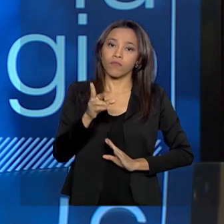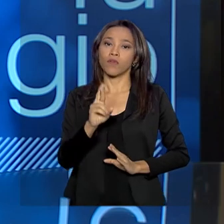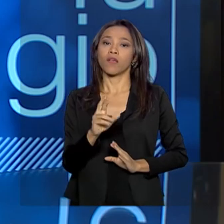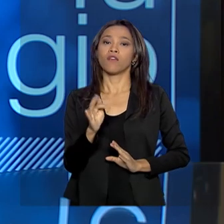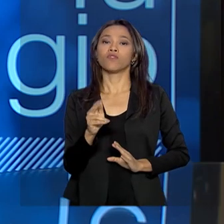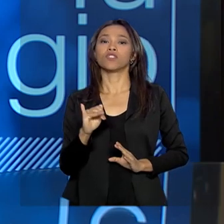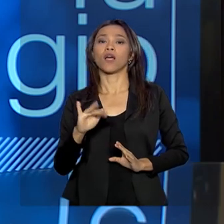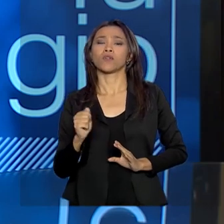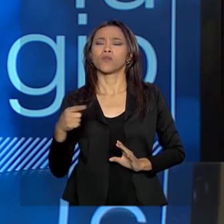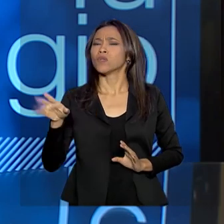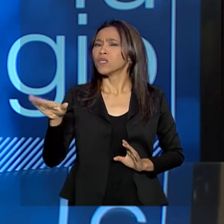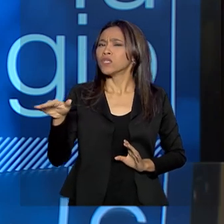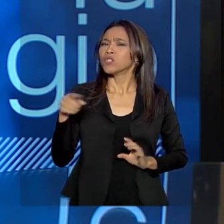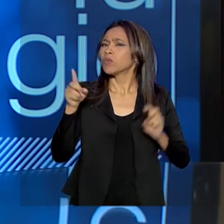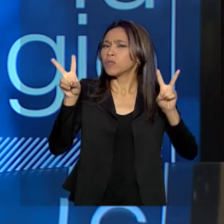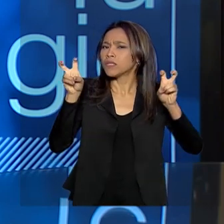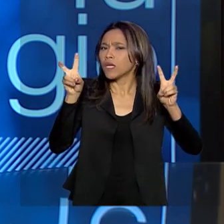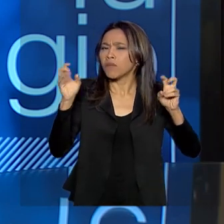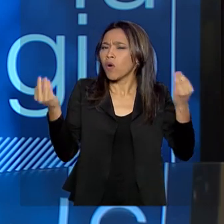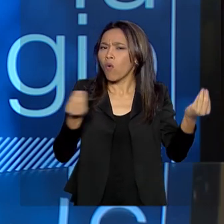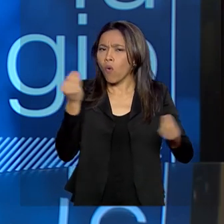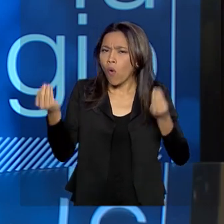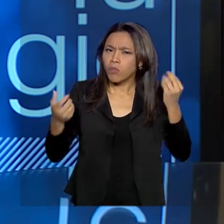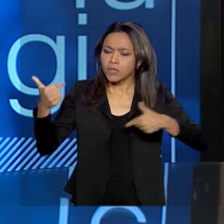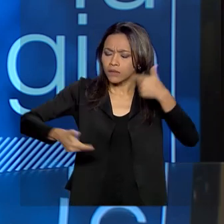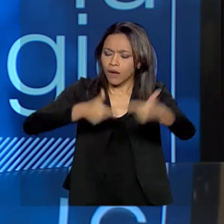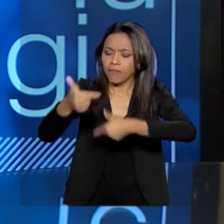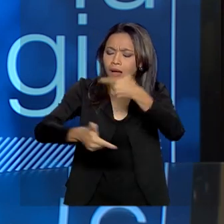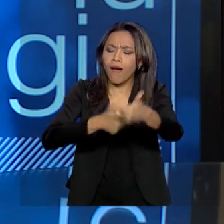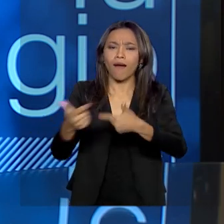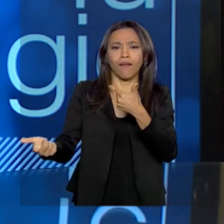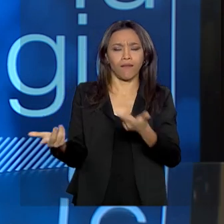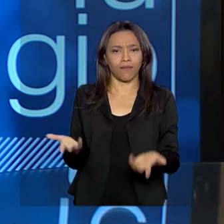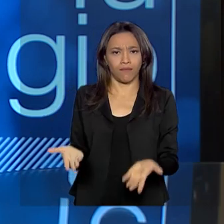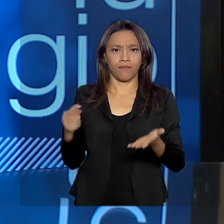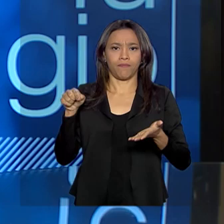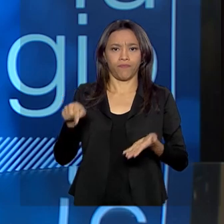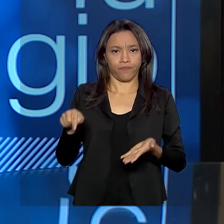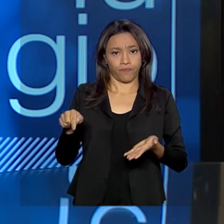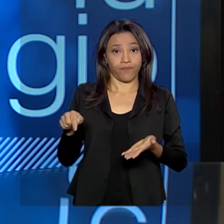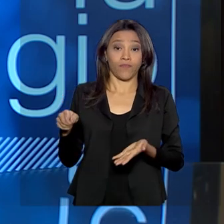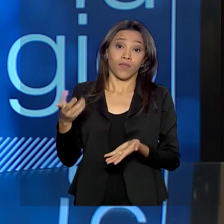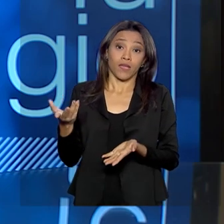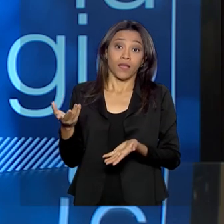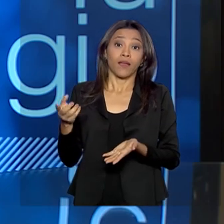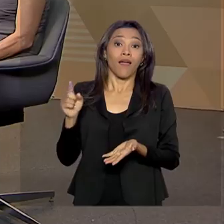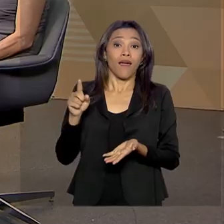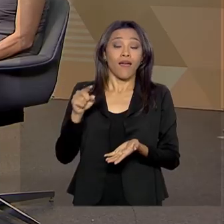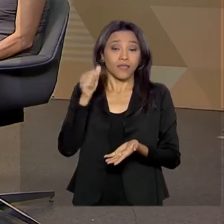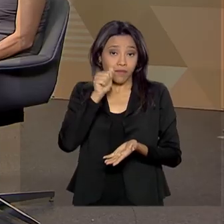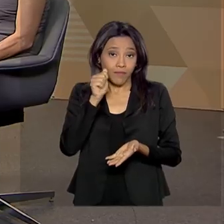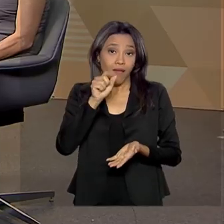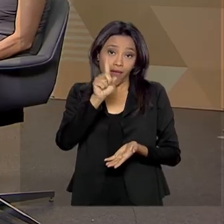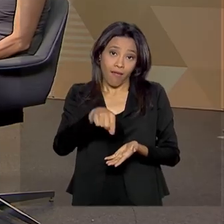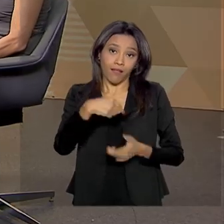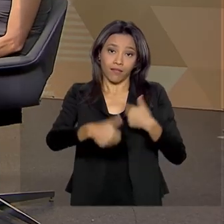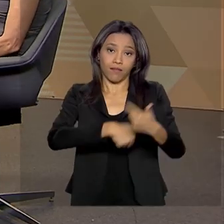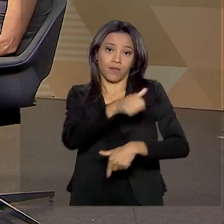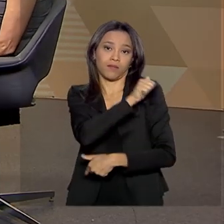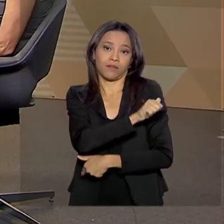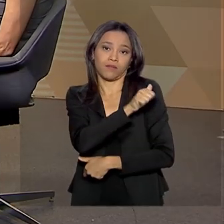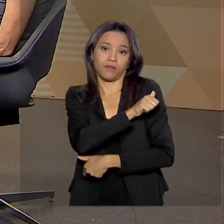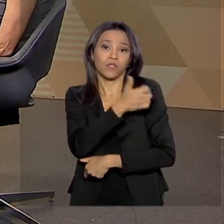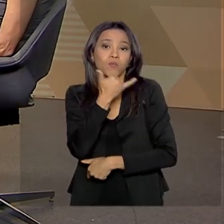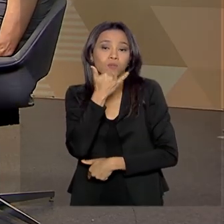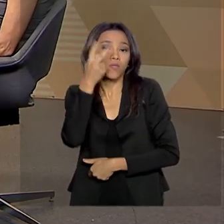trabalha com esses pedidos, nós temos uma pergunta da Islana Noronha, ela é atendente lá de São Paulo. Vamos ouvi-la aqui.